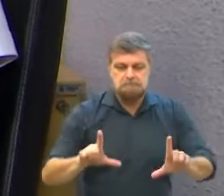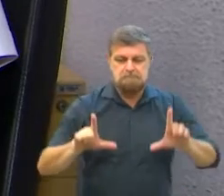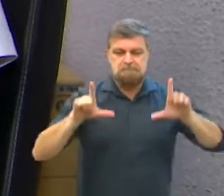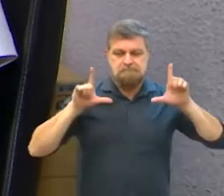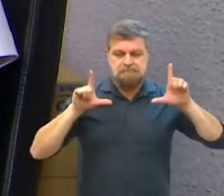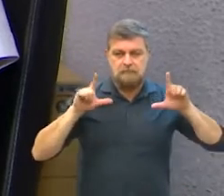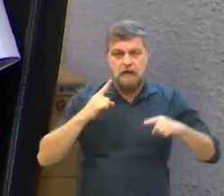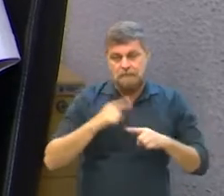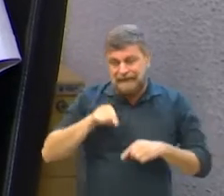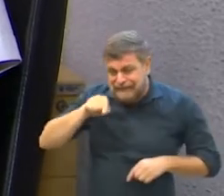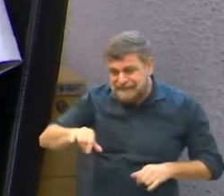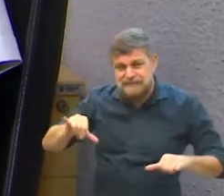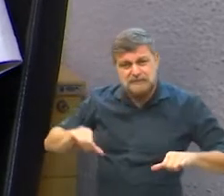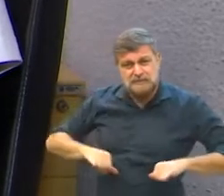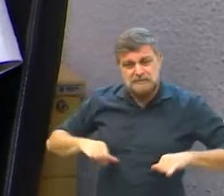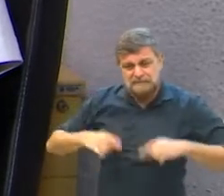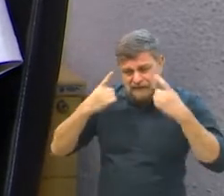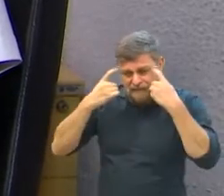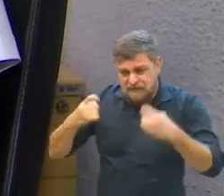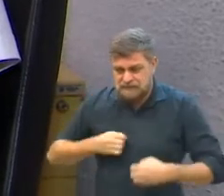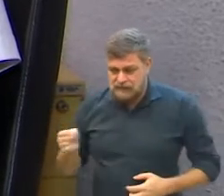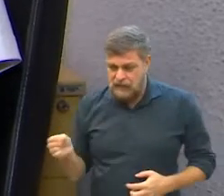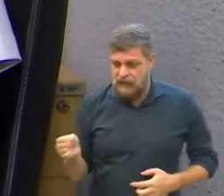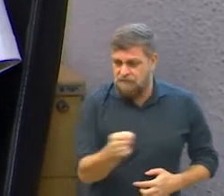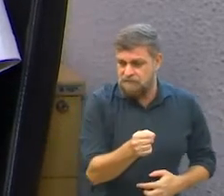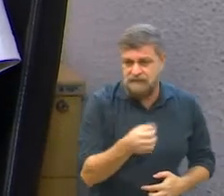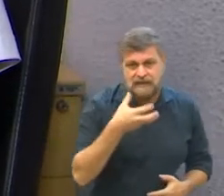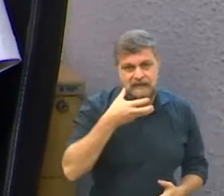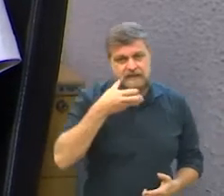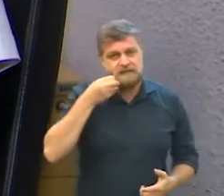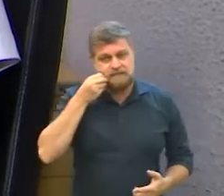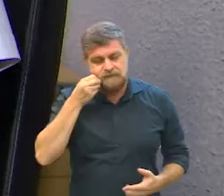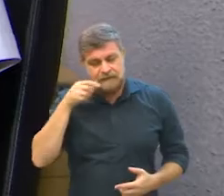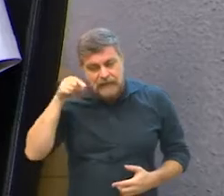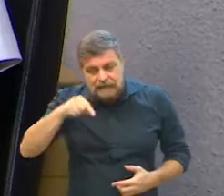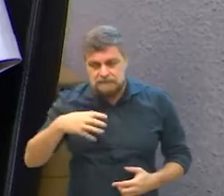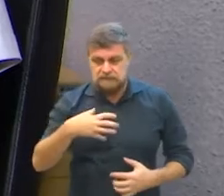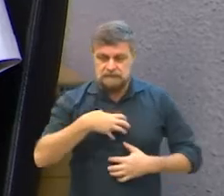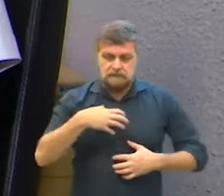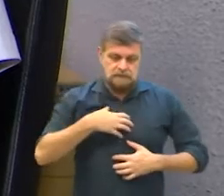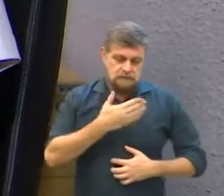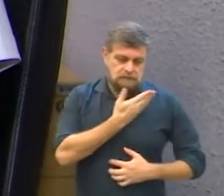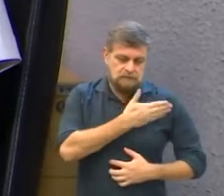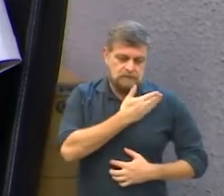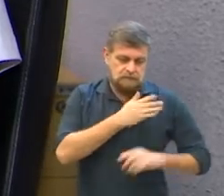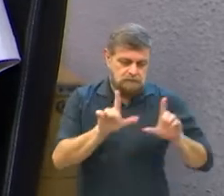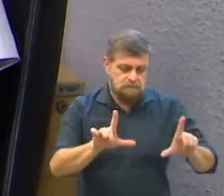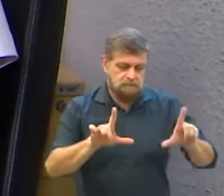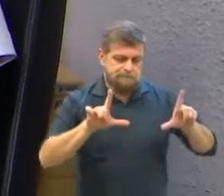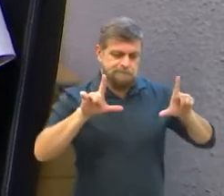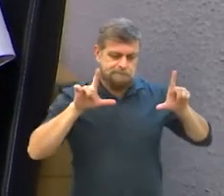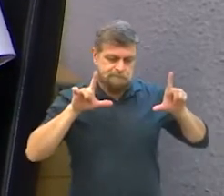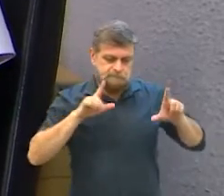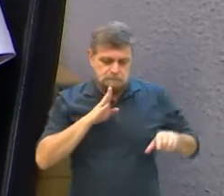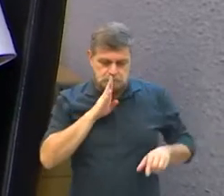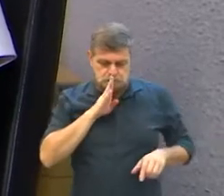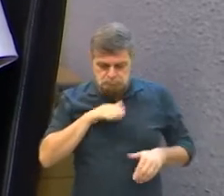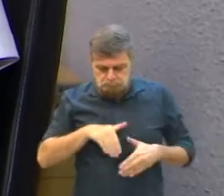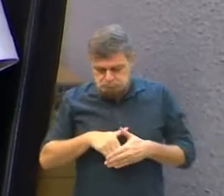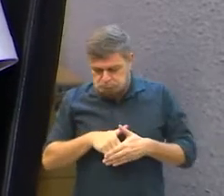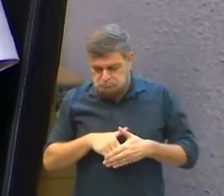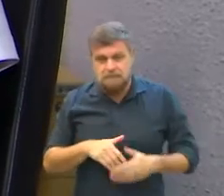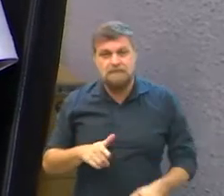exponha porque você já está numa situação de violência você entrar numa vaga destinada para isso você pode ficar mais exposta